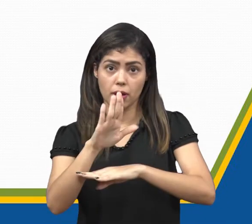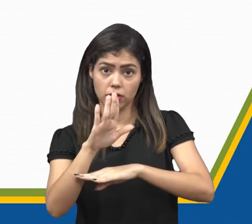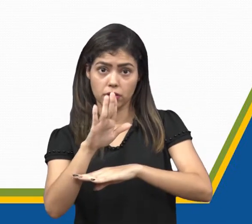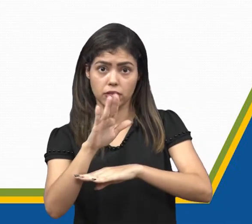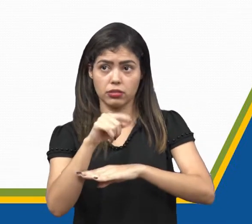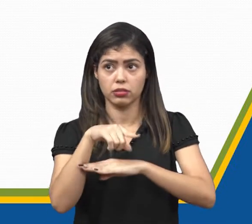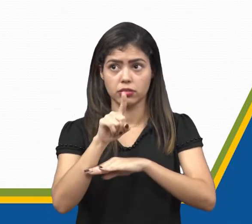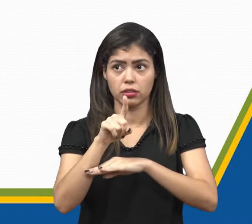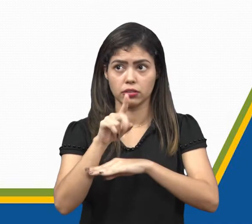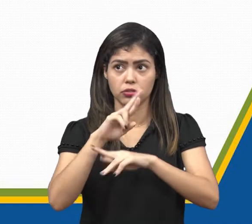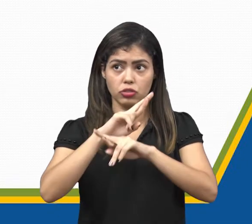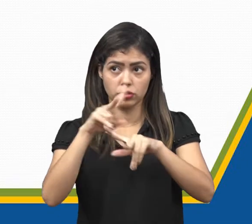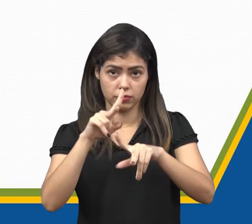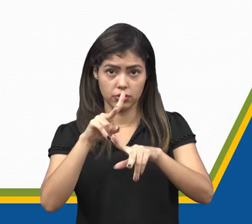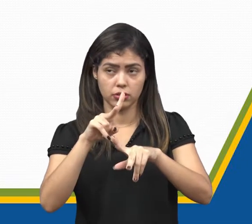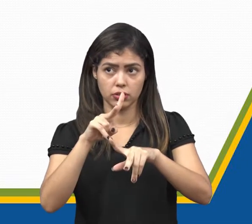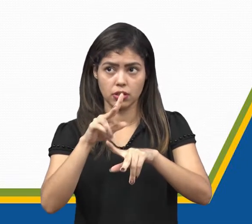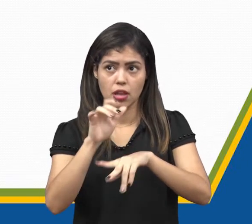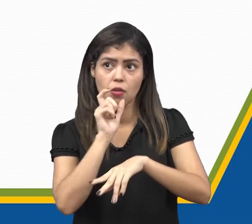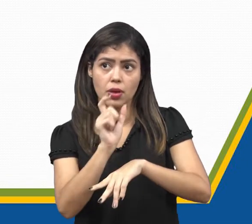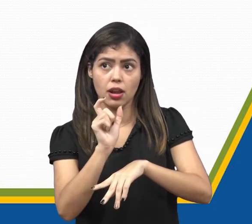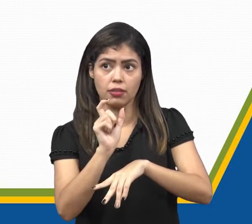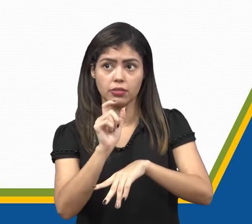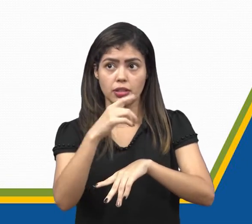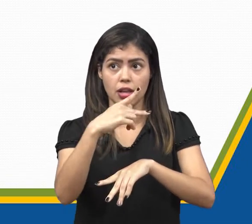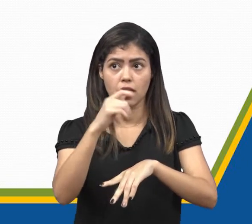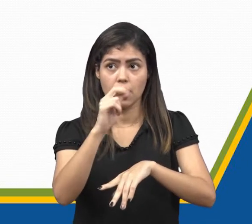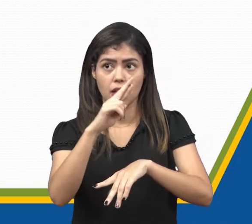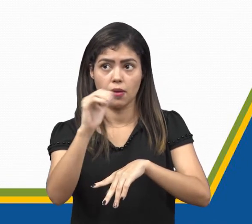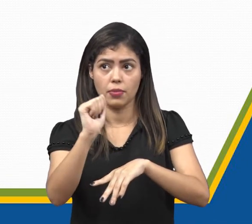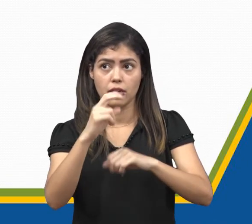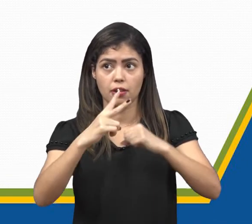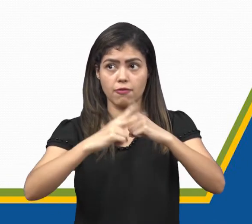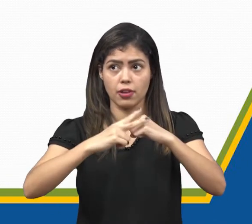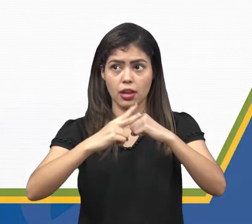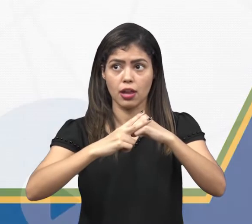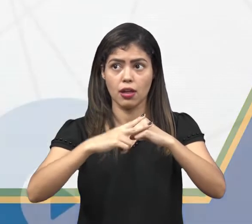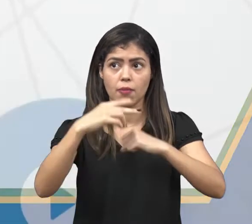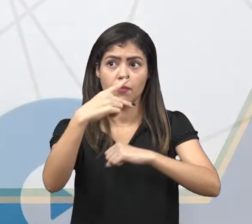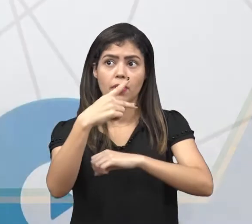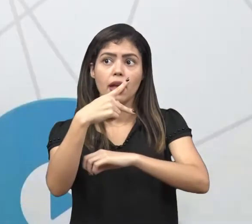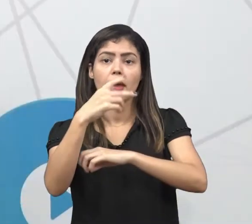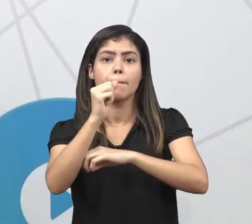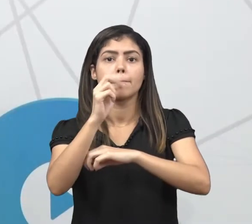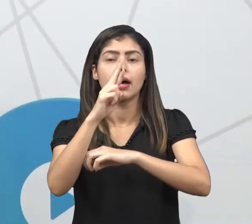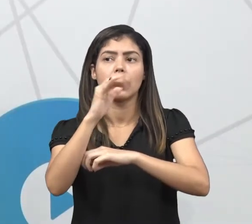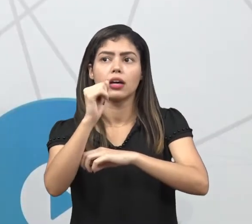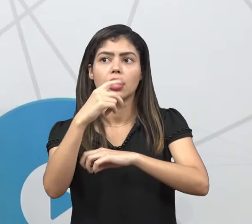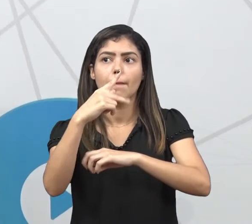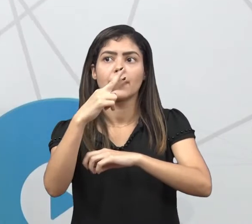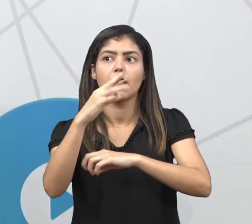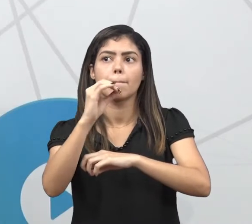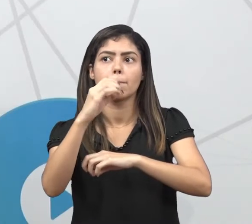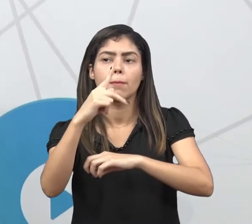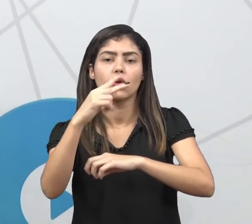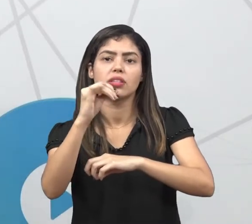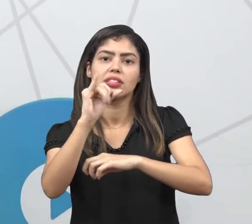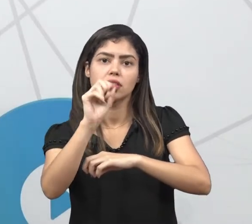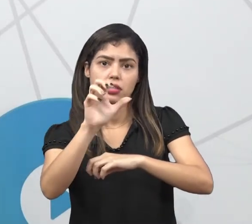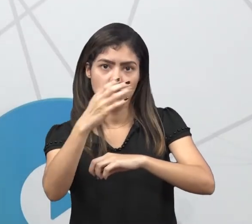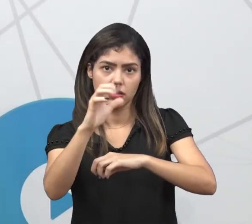diferencial palavras como para verbo e para preposição. Antes do acordo, essas palavras